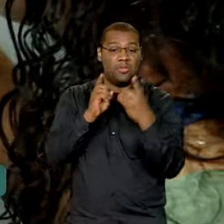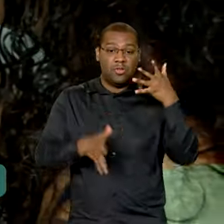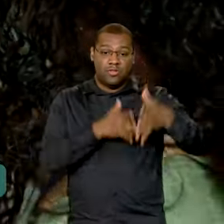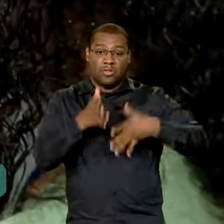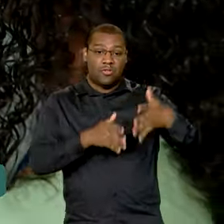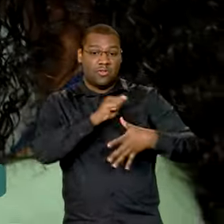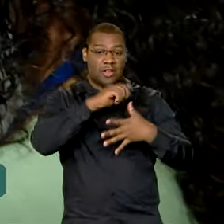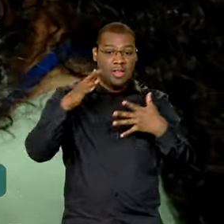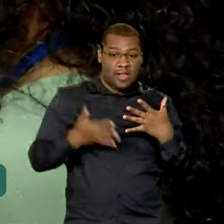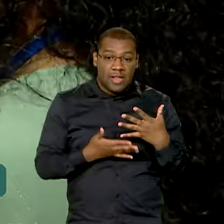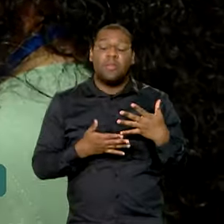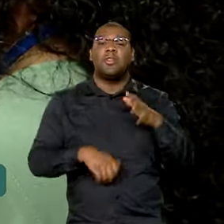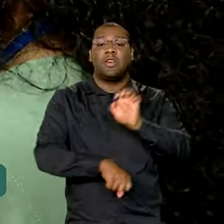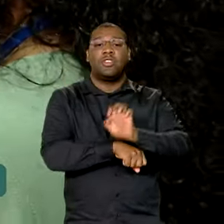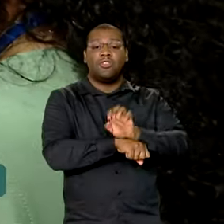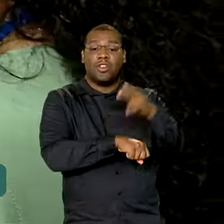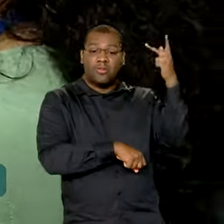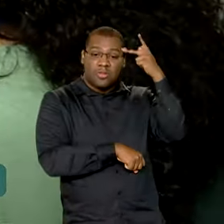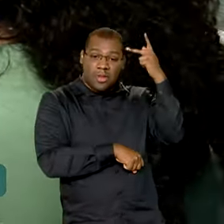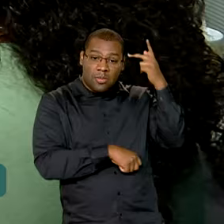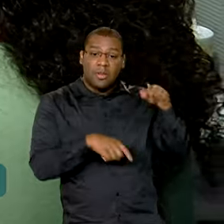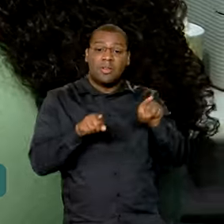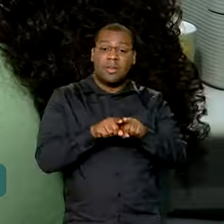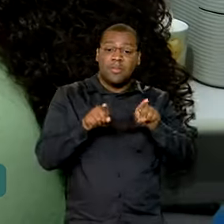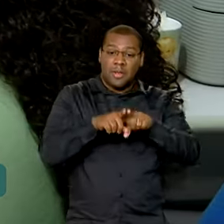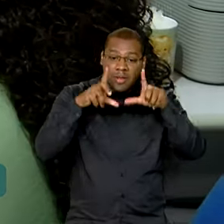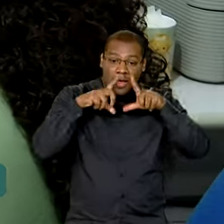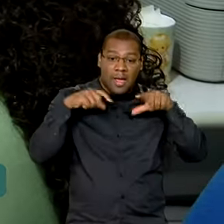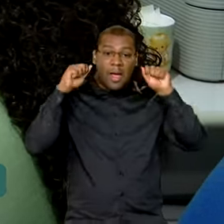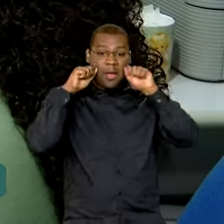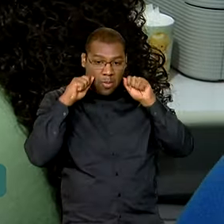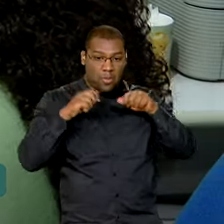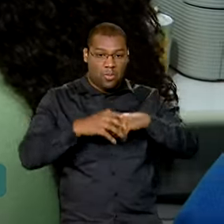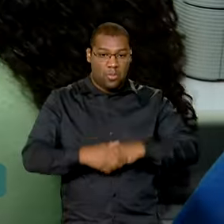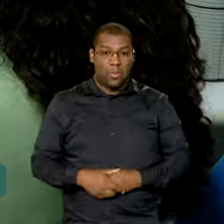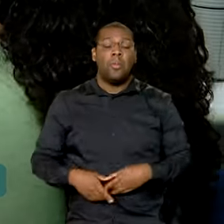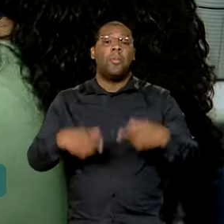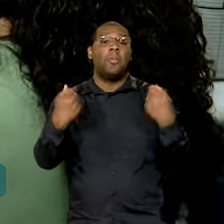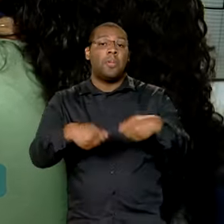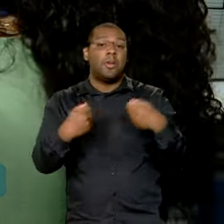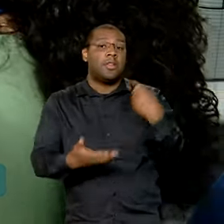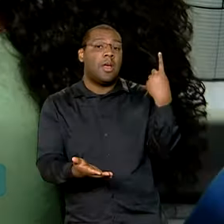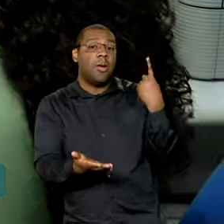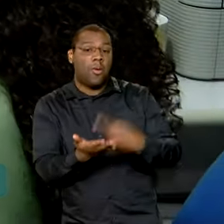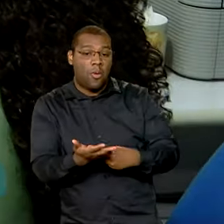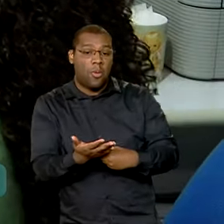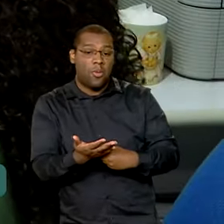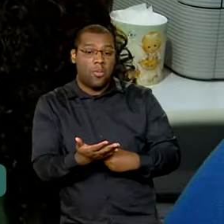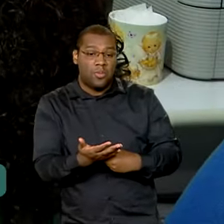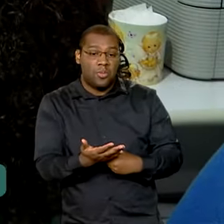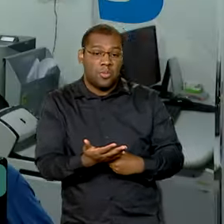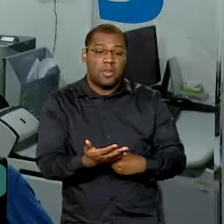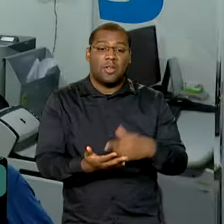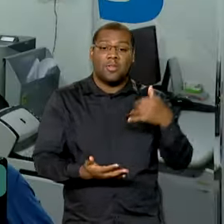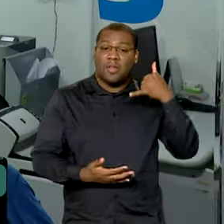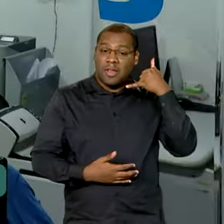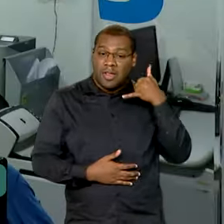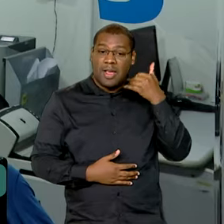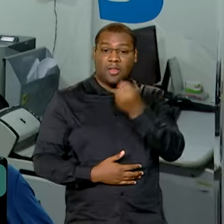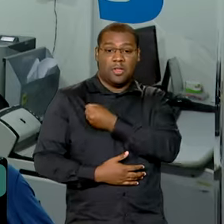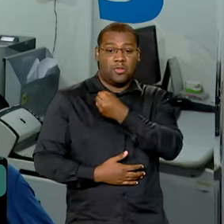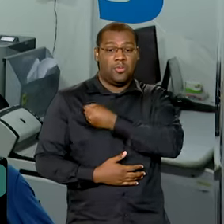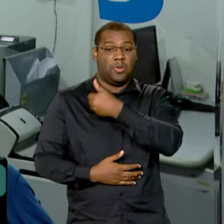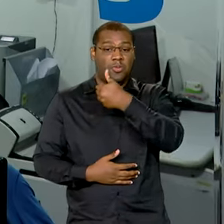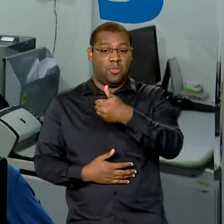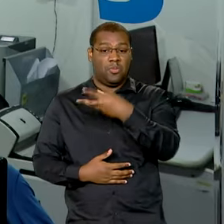do Estado de São Paulo e em Alagoas. É preciso fazer o agendamento pela Central 135. A gente sabe